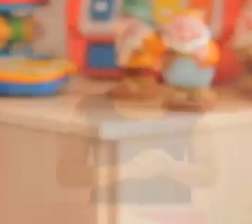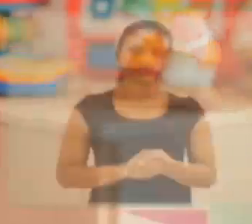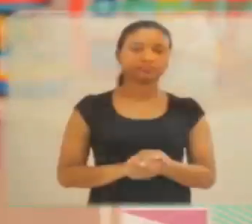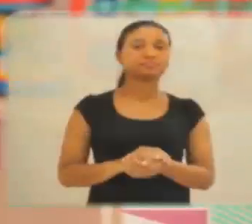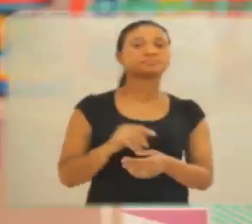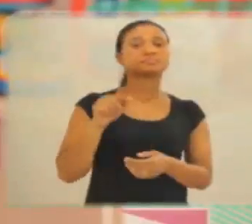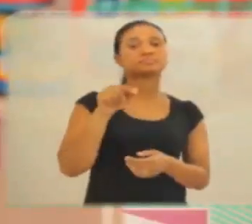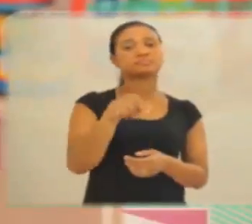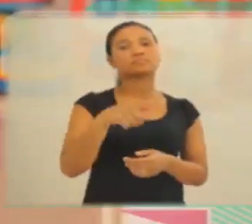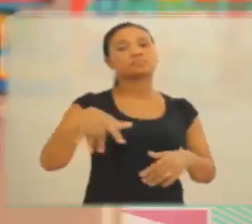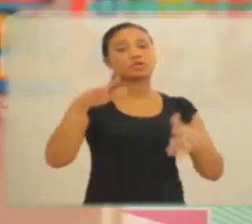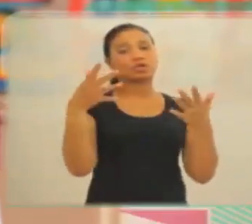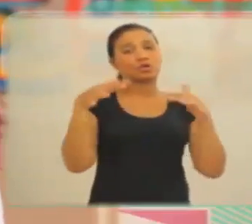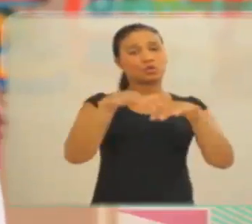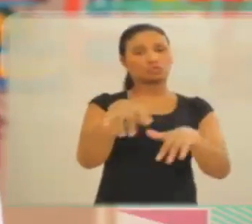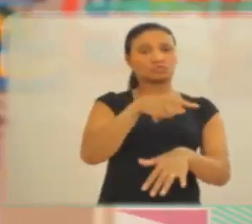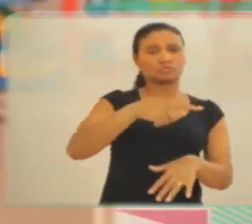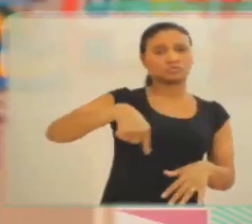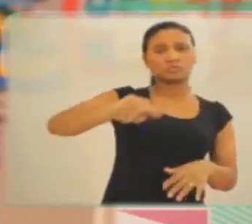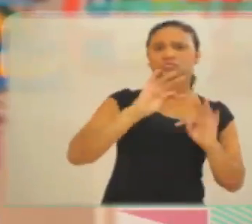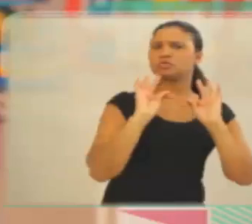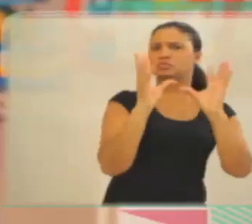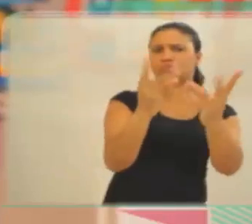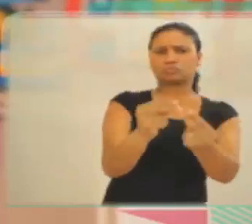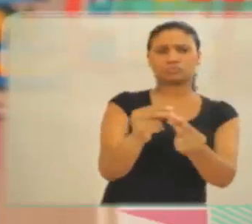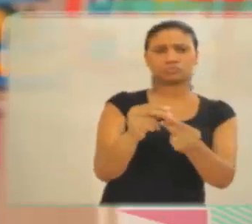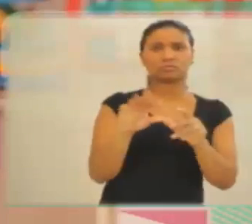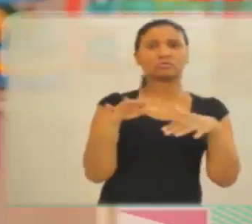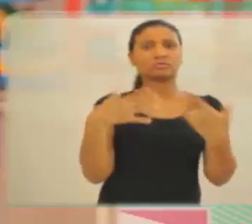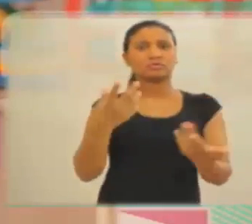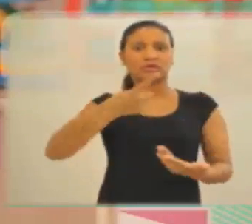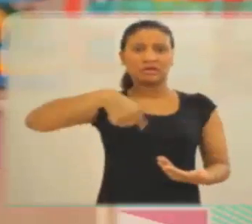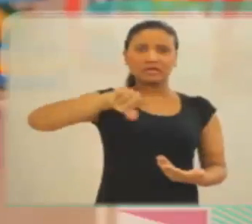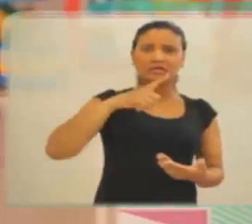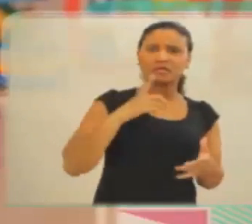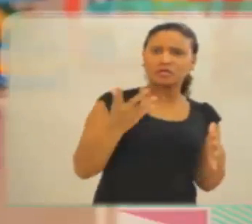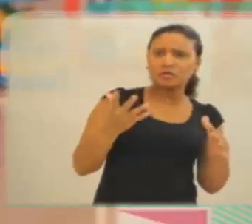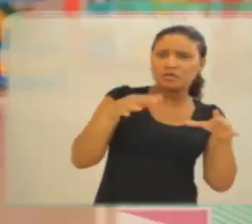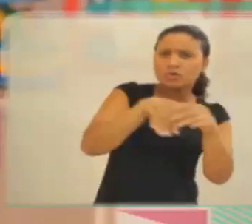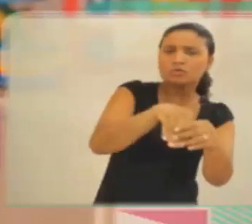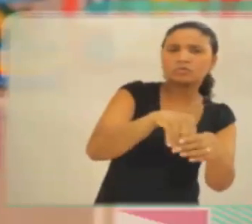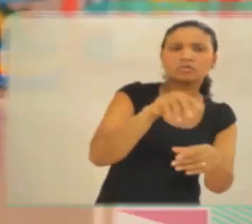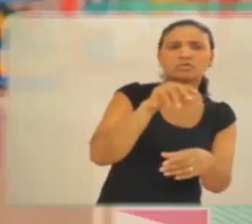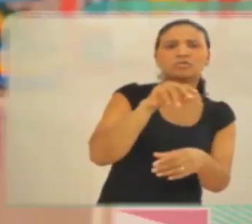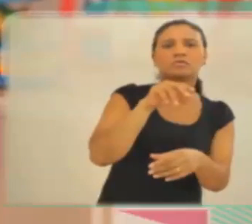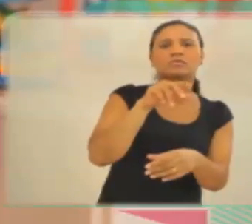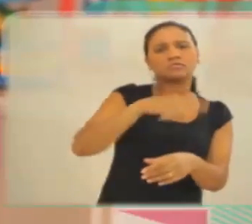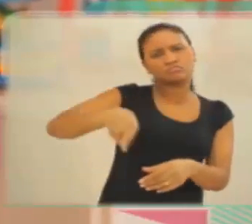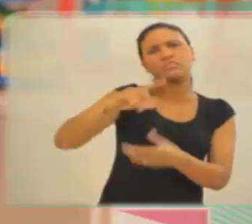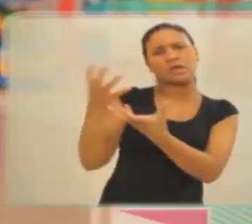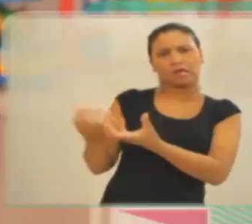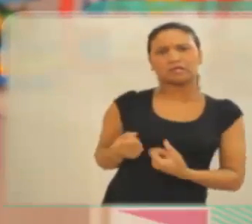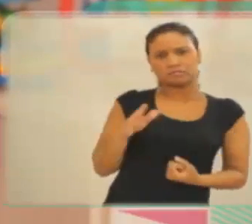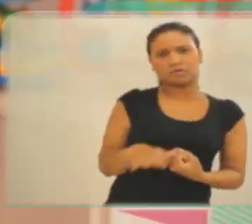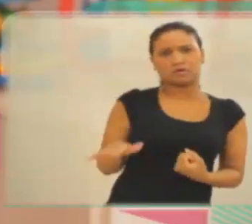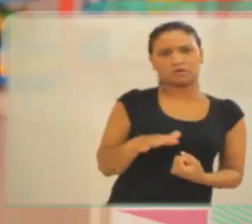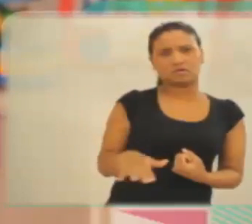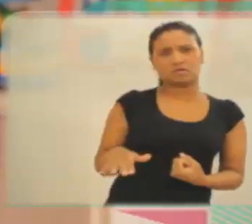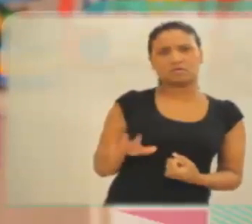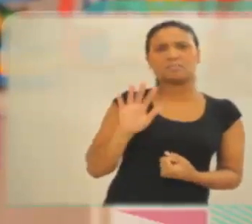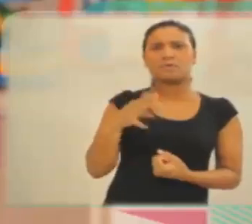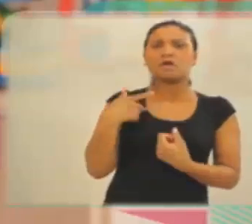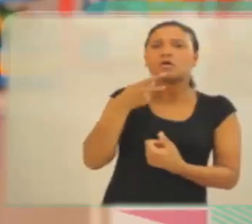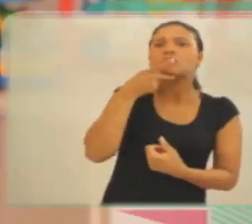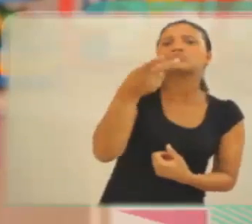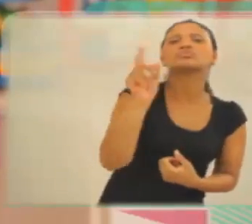Os benefícios da inclusão são para todos, tanto para os que estão sendo incluídos, quanto para quem está